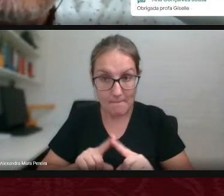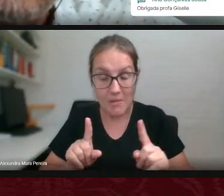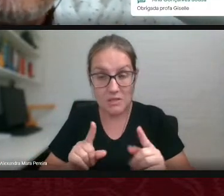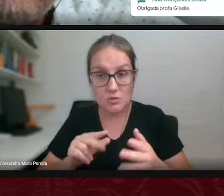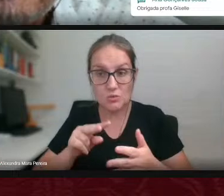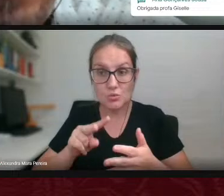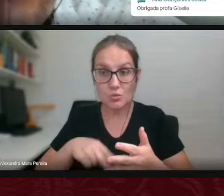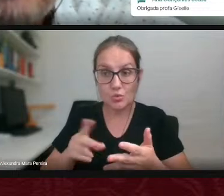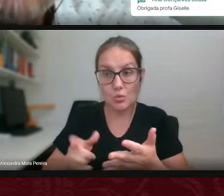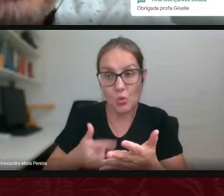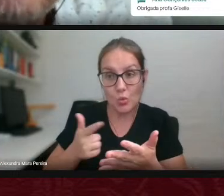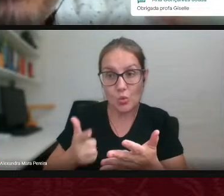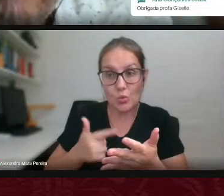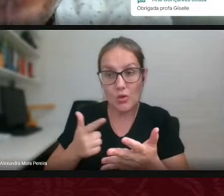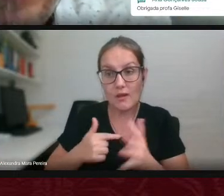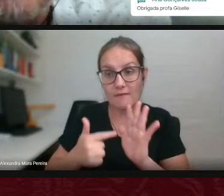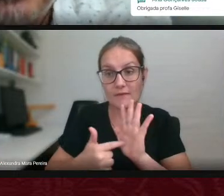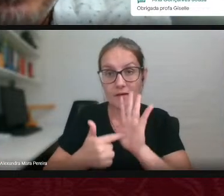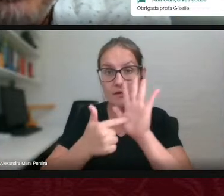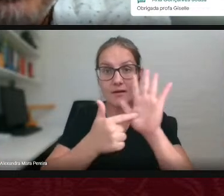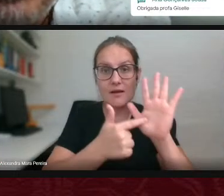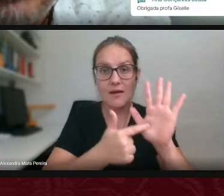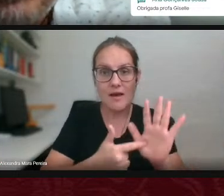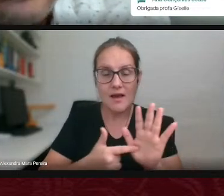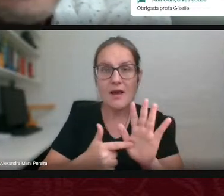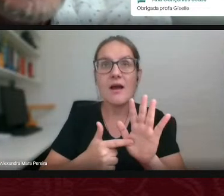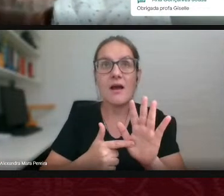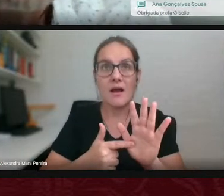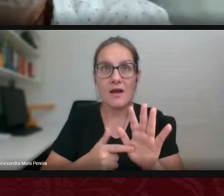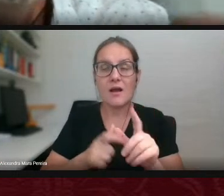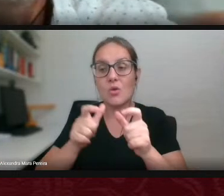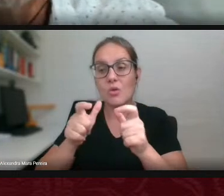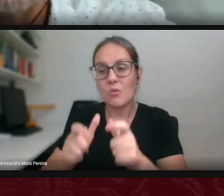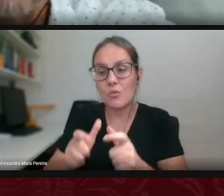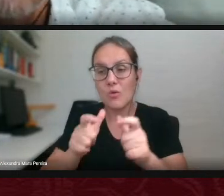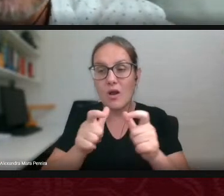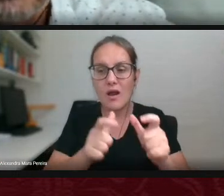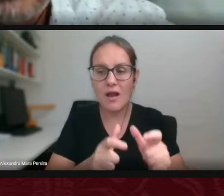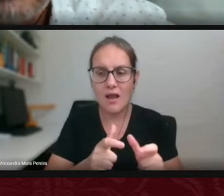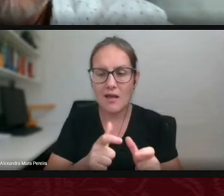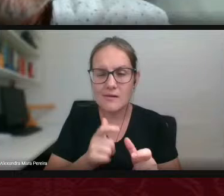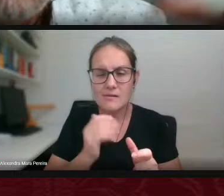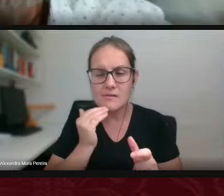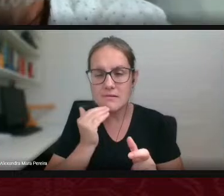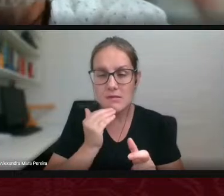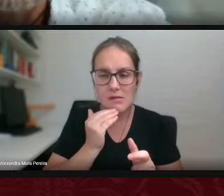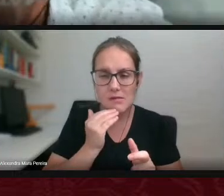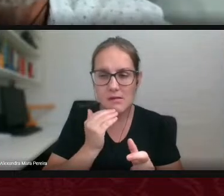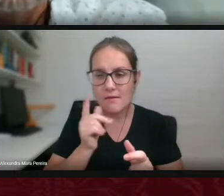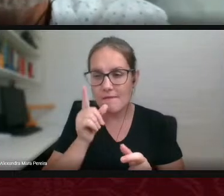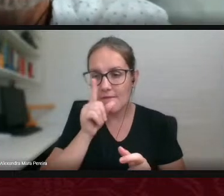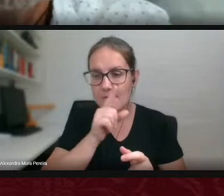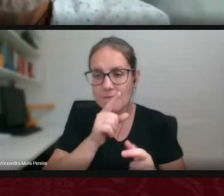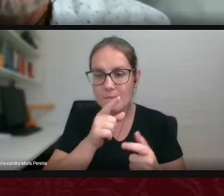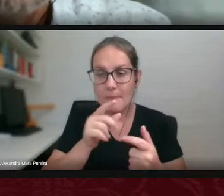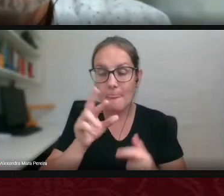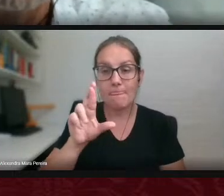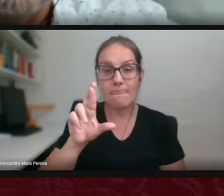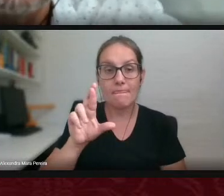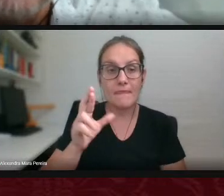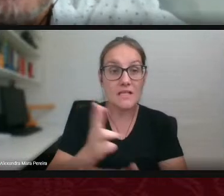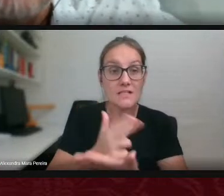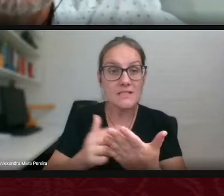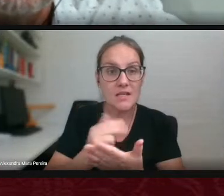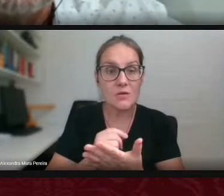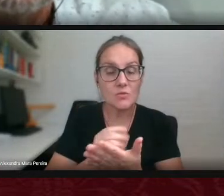livro apresenta brechas rasuras muitas rasuras como